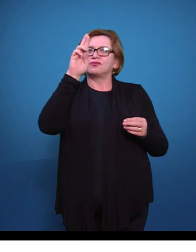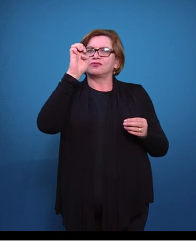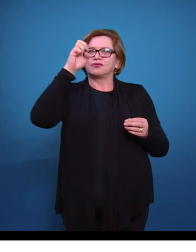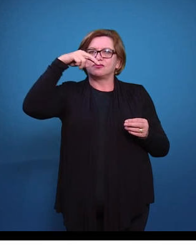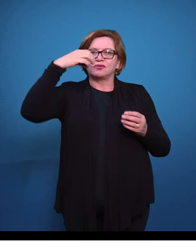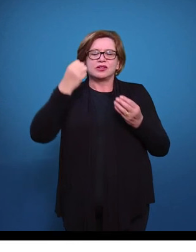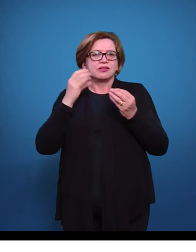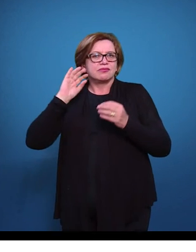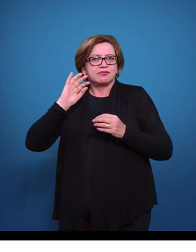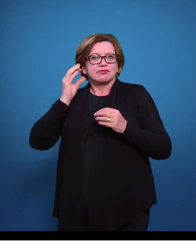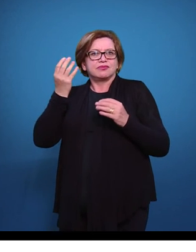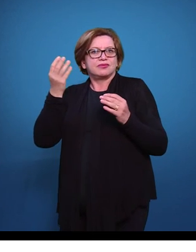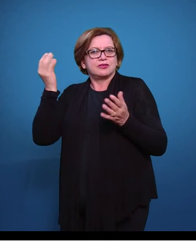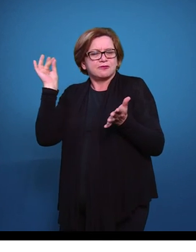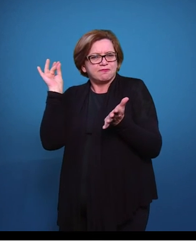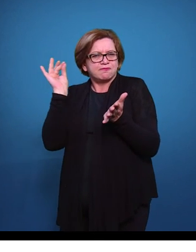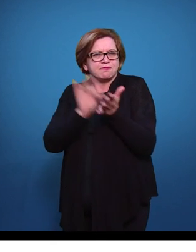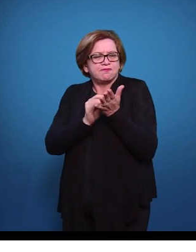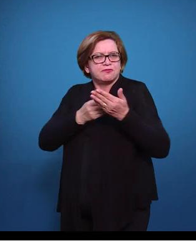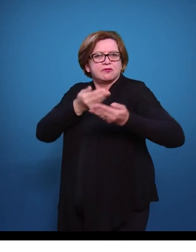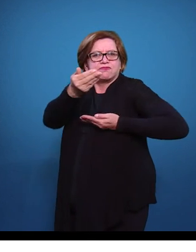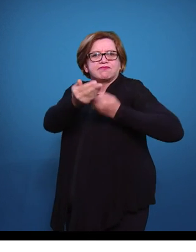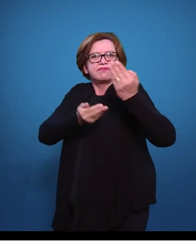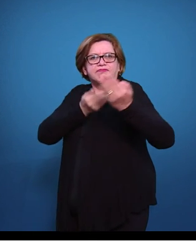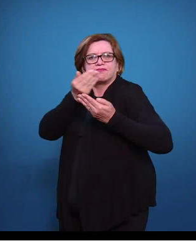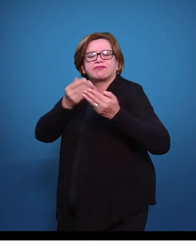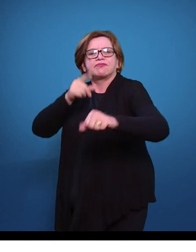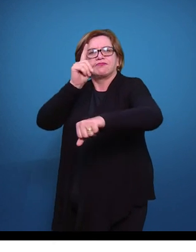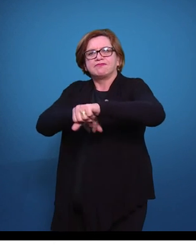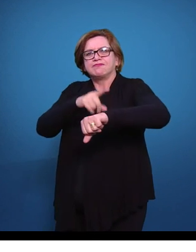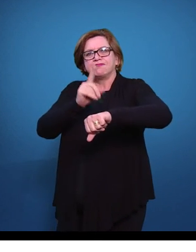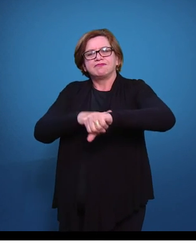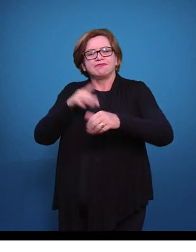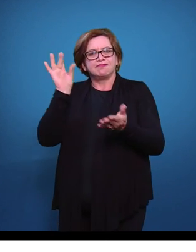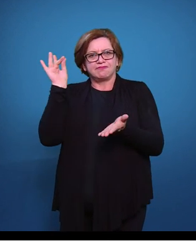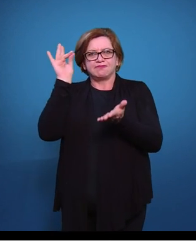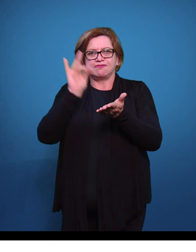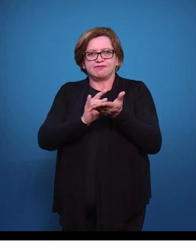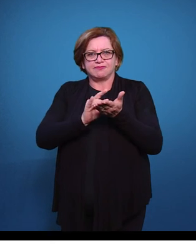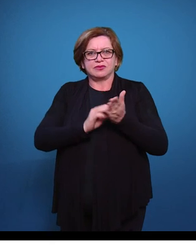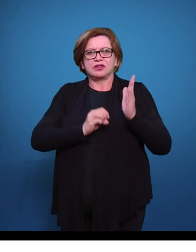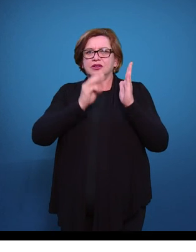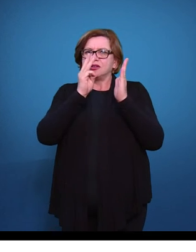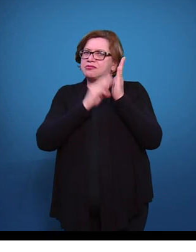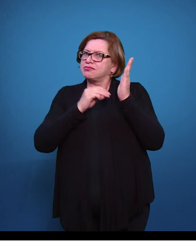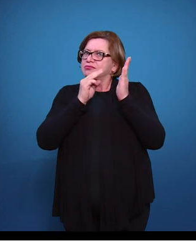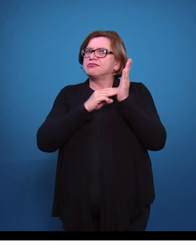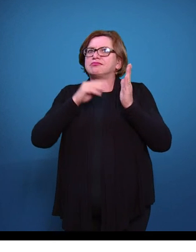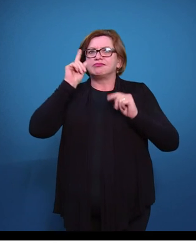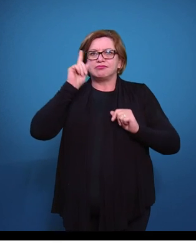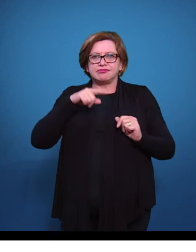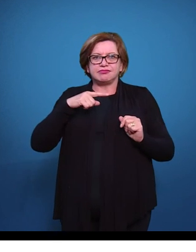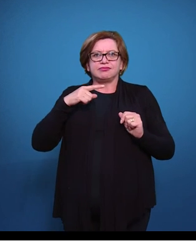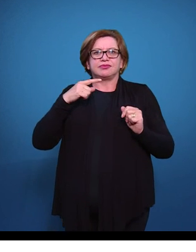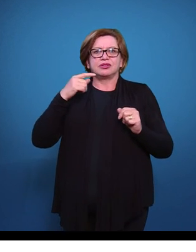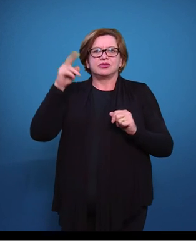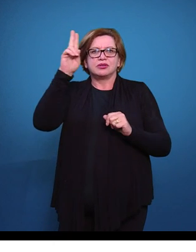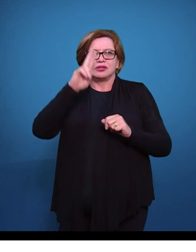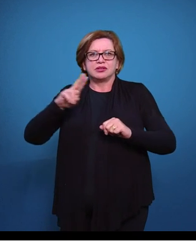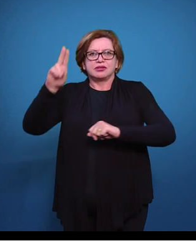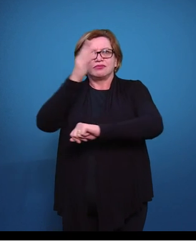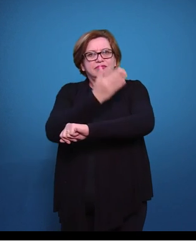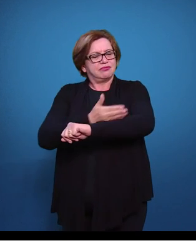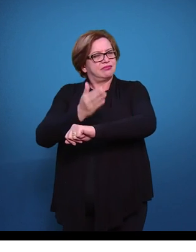real de alunos com alunos e instrutores à distância. O método era apreciado especialmente para treinamento